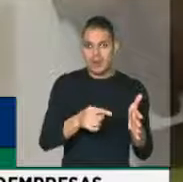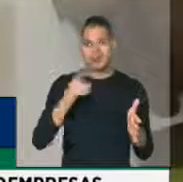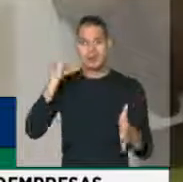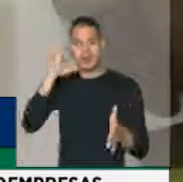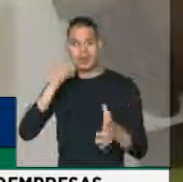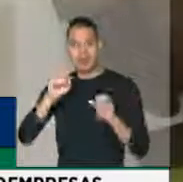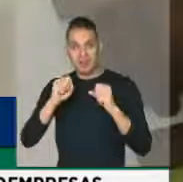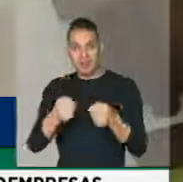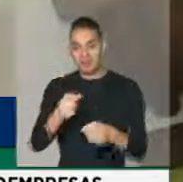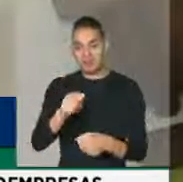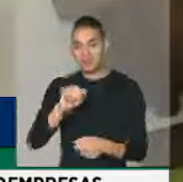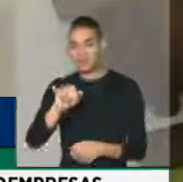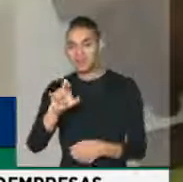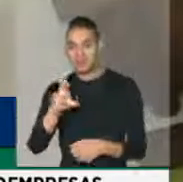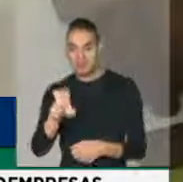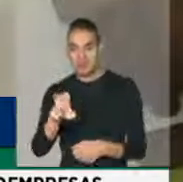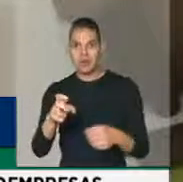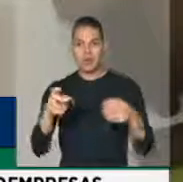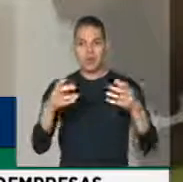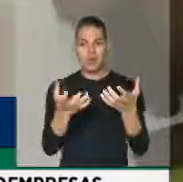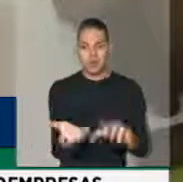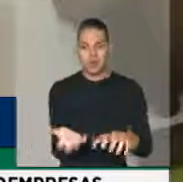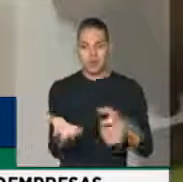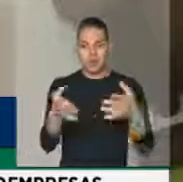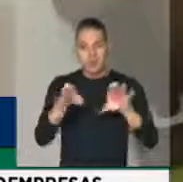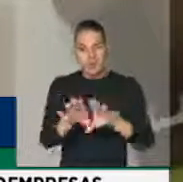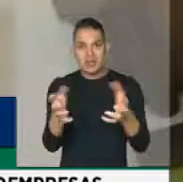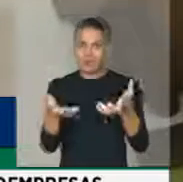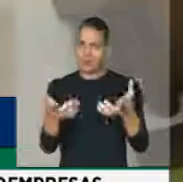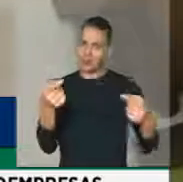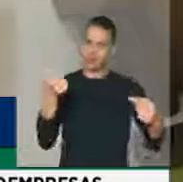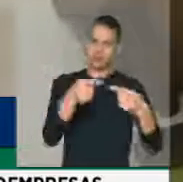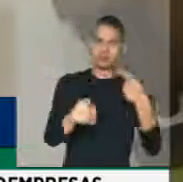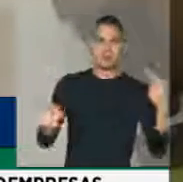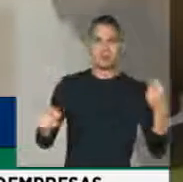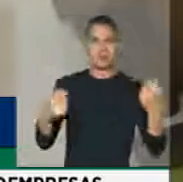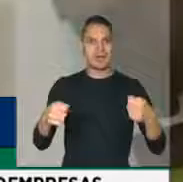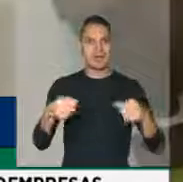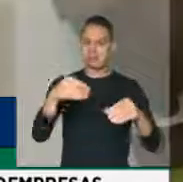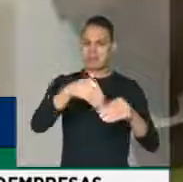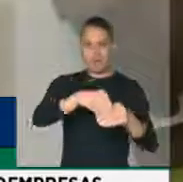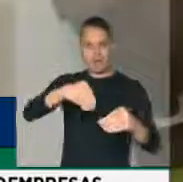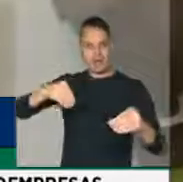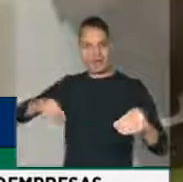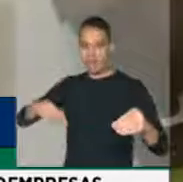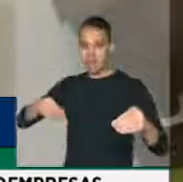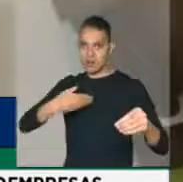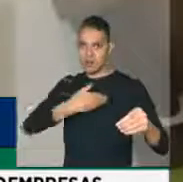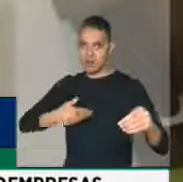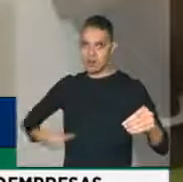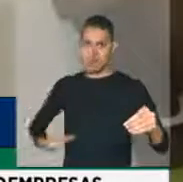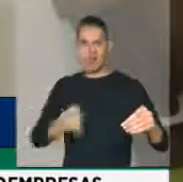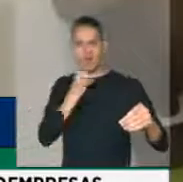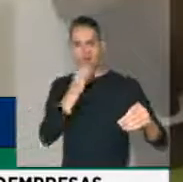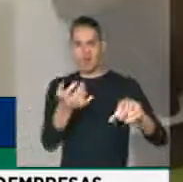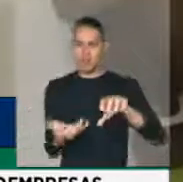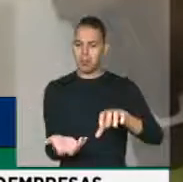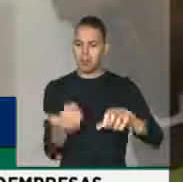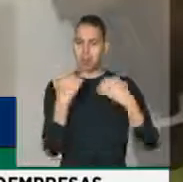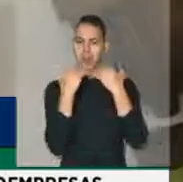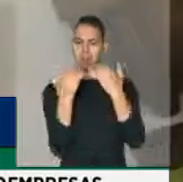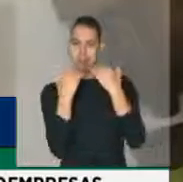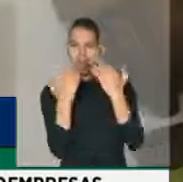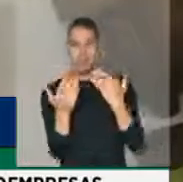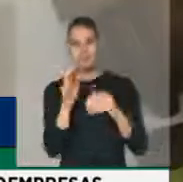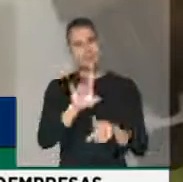defende o AI-5, que defende o fechamento do Congresso, tinha que ser coerente. A primeira atitude era renunciar ao mandato, porque ele está dizendo que o Congresso não serve de nada e o Congresso